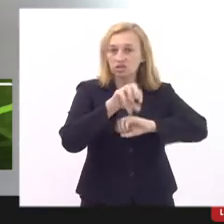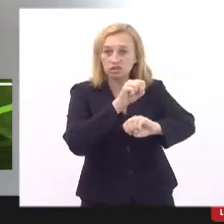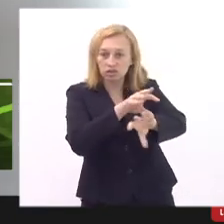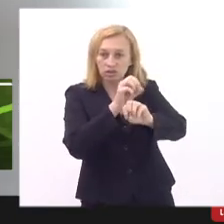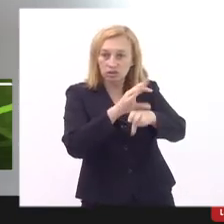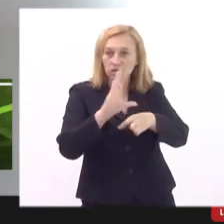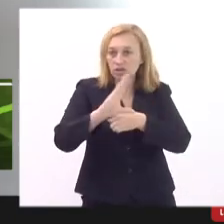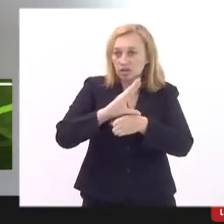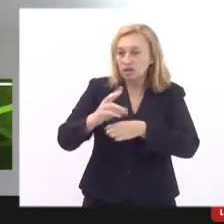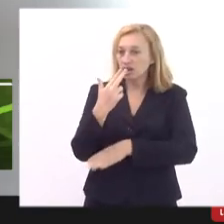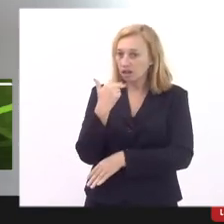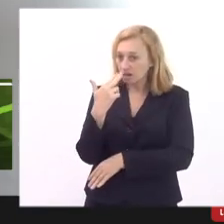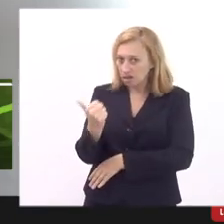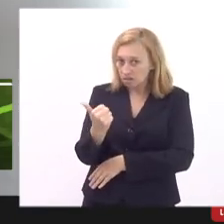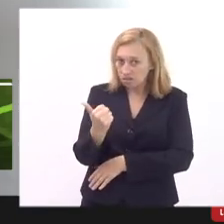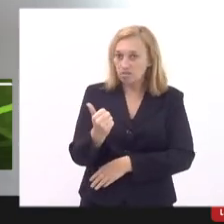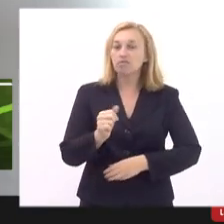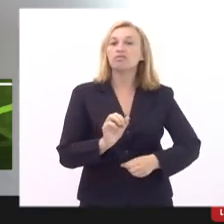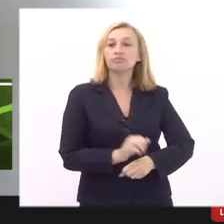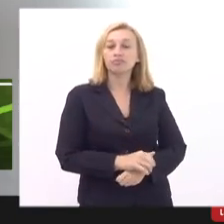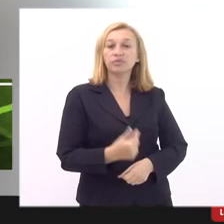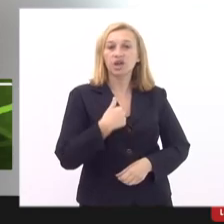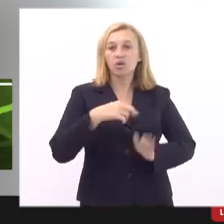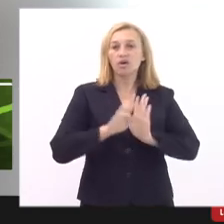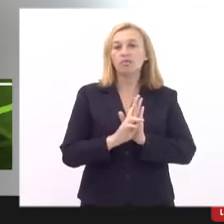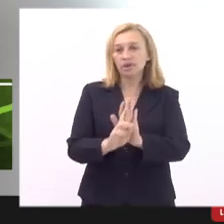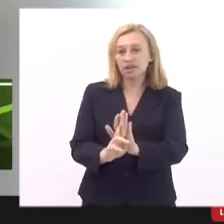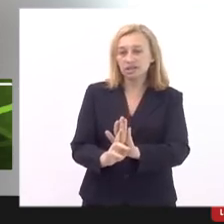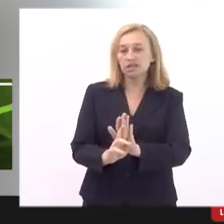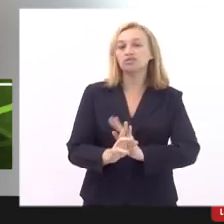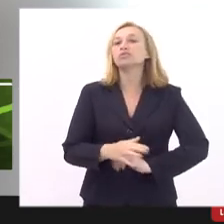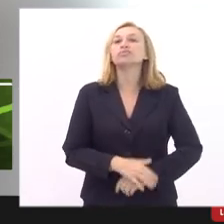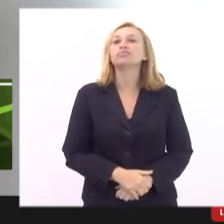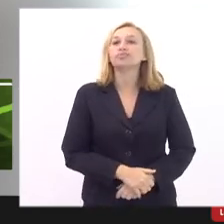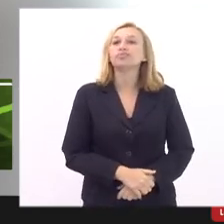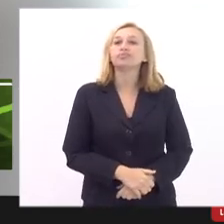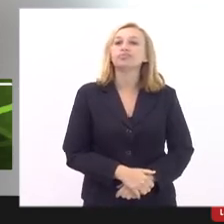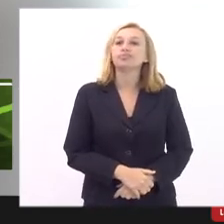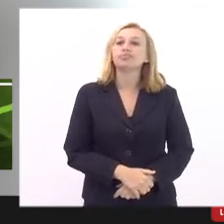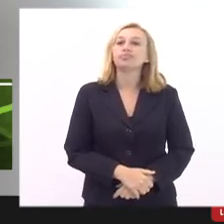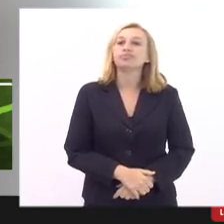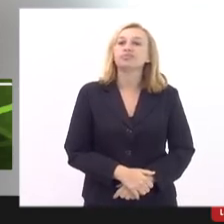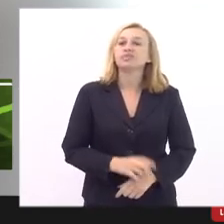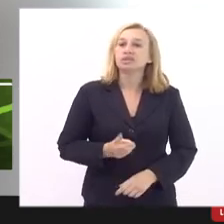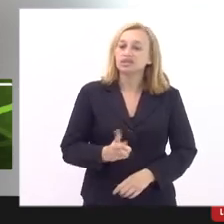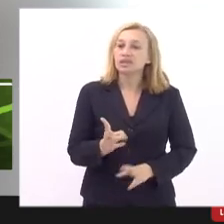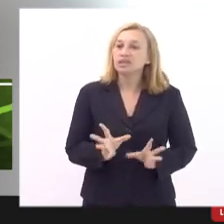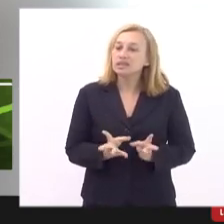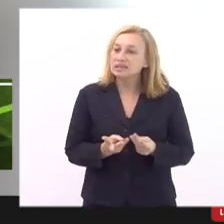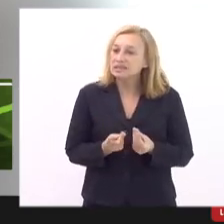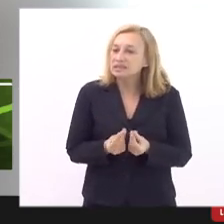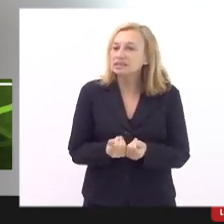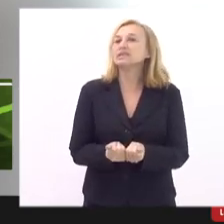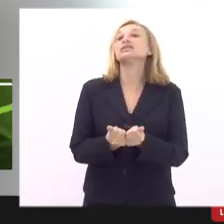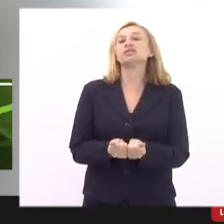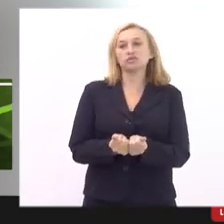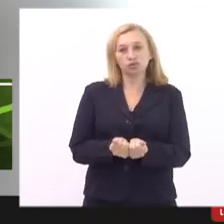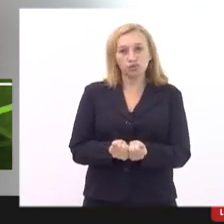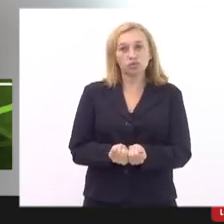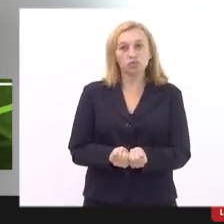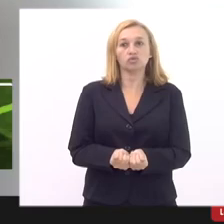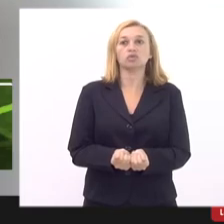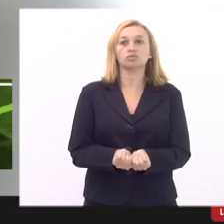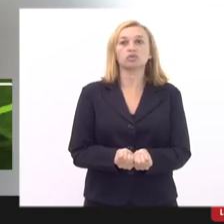de nutricionistas que é a entidade que eu represento nesse colegiado e sempre muito sensível ao que a gente